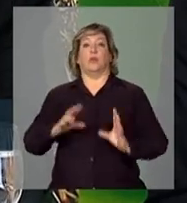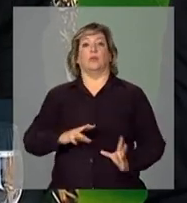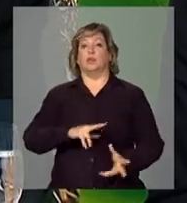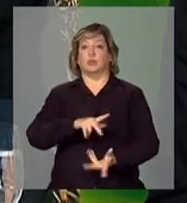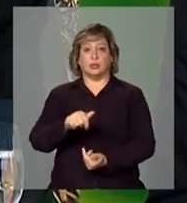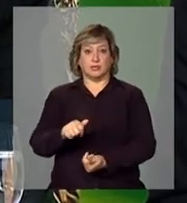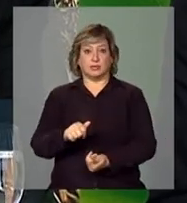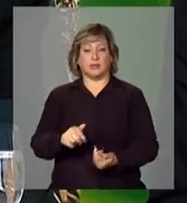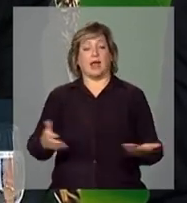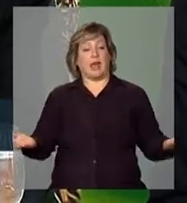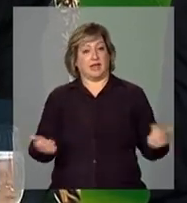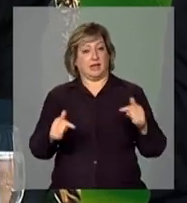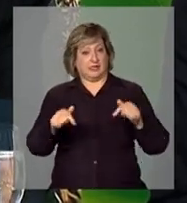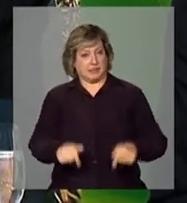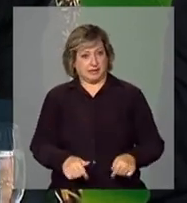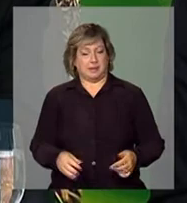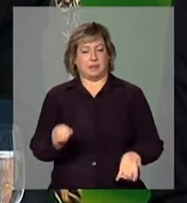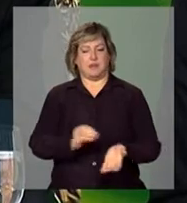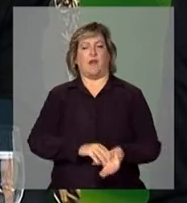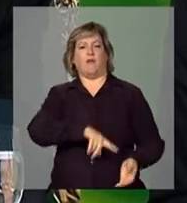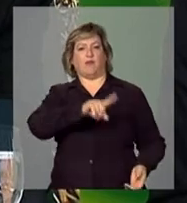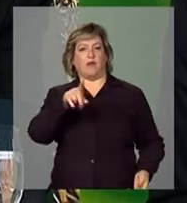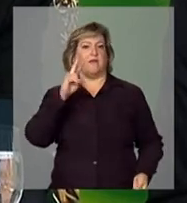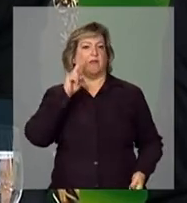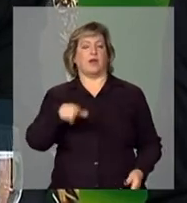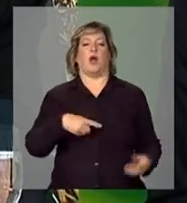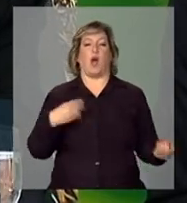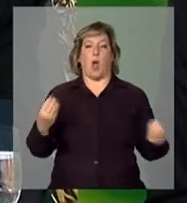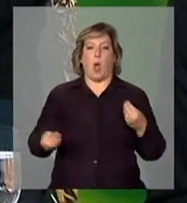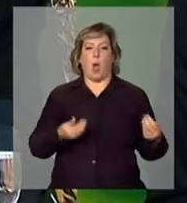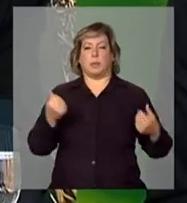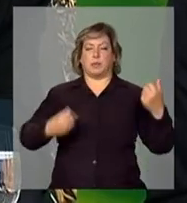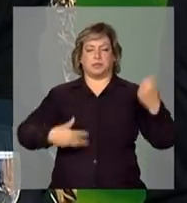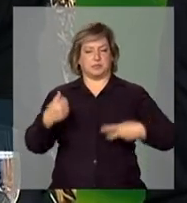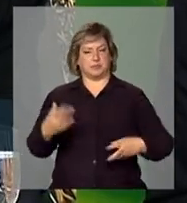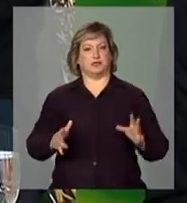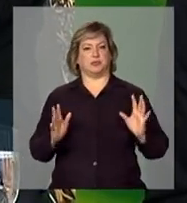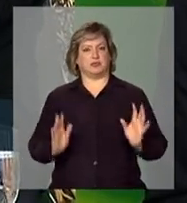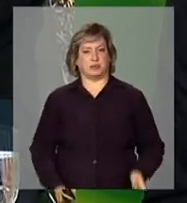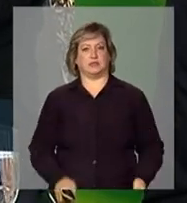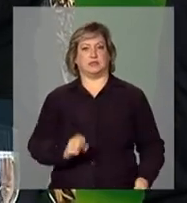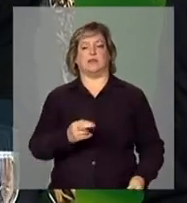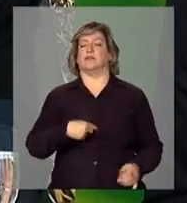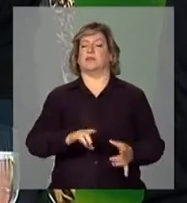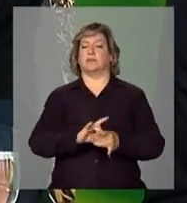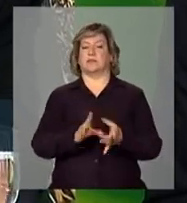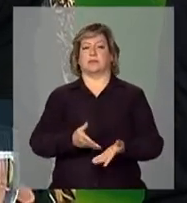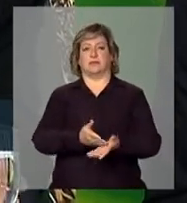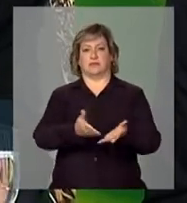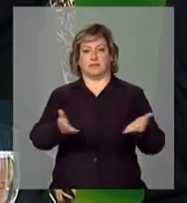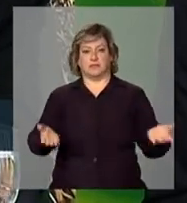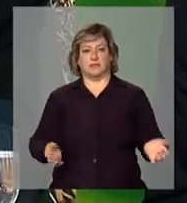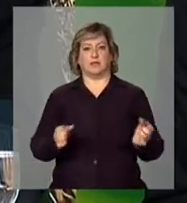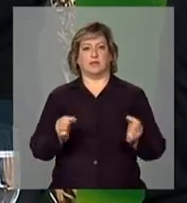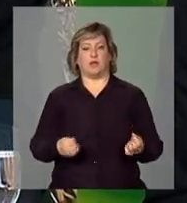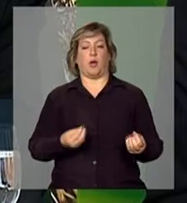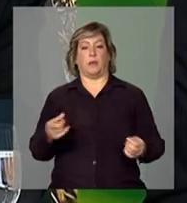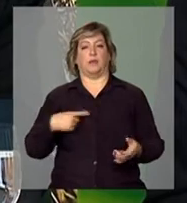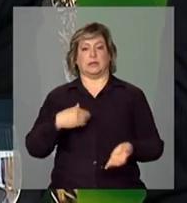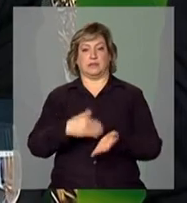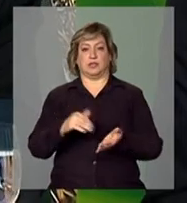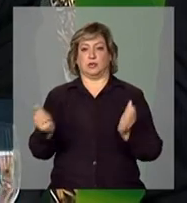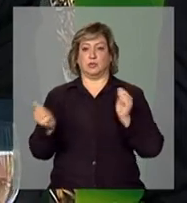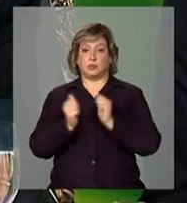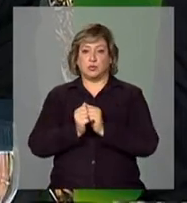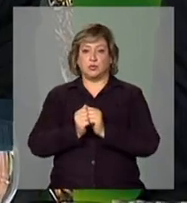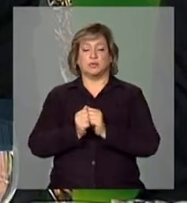coloco aqui à inteira disposição, vocês acompanharam o detalhamento do Plano Safra, eu me coloco à inteira disposição, como nossos secretários,